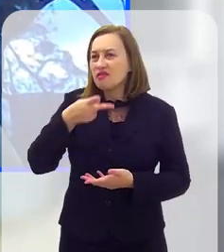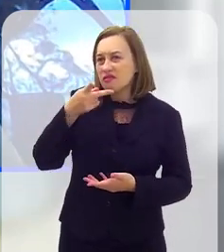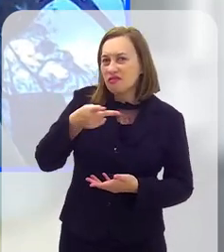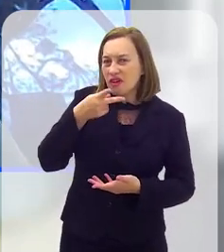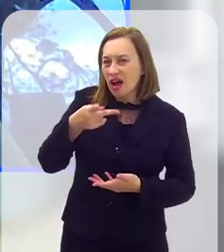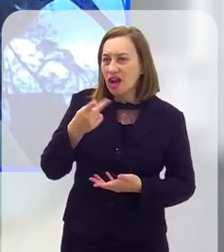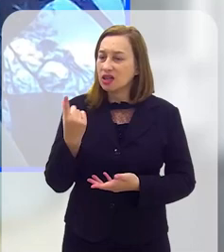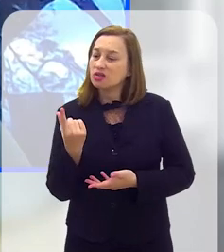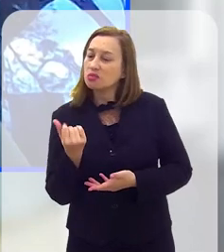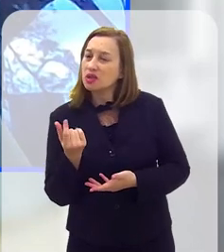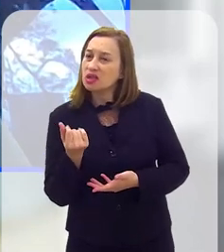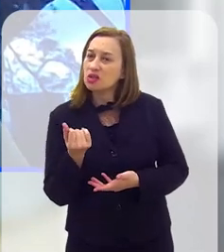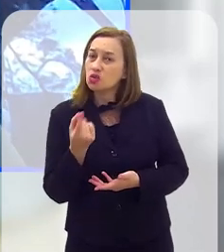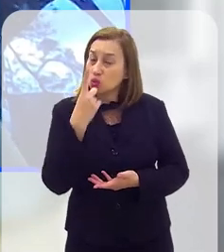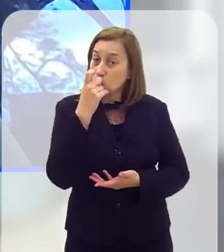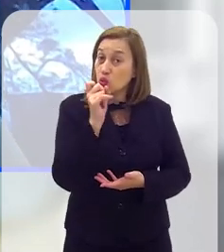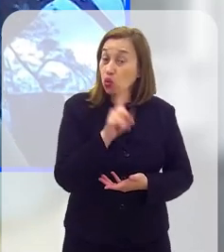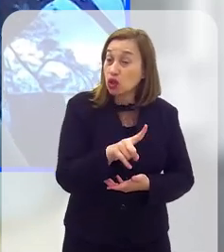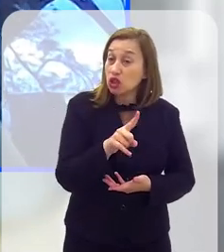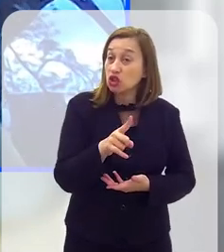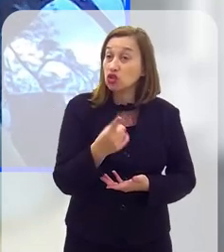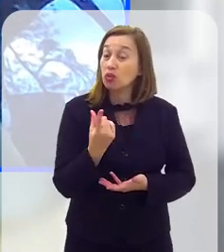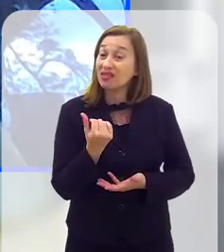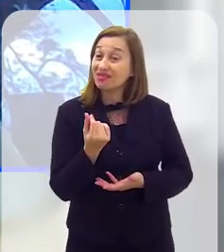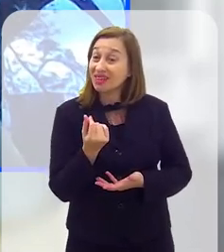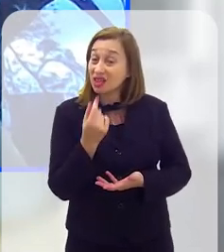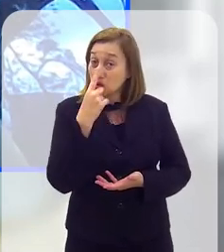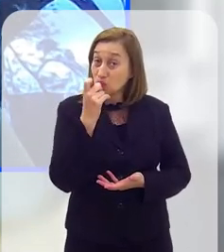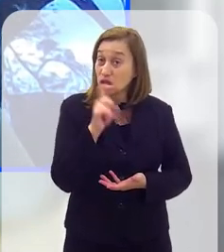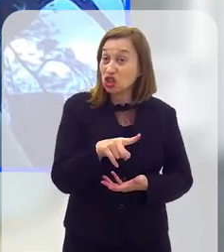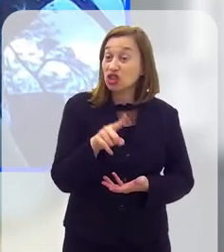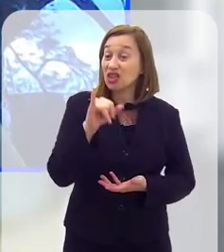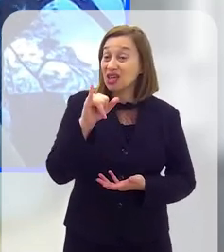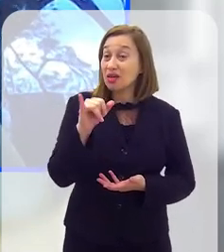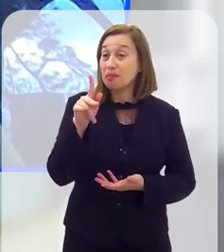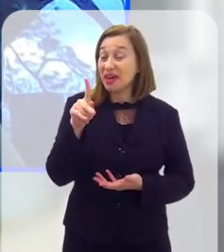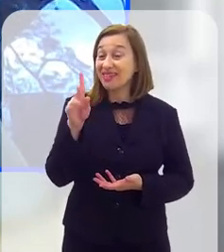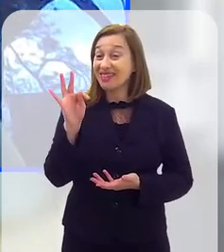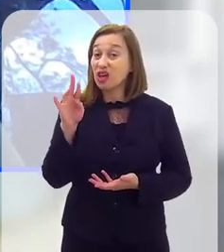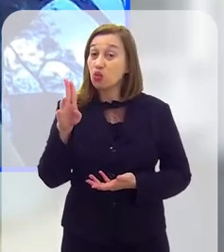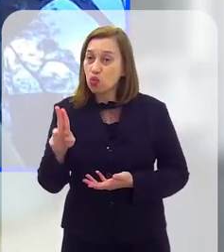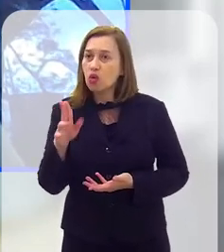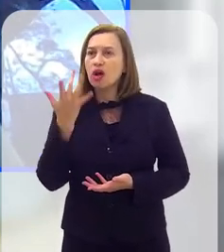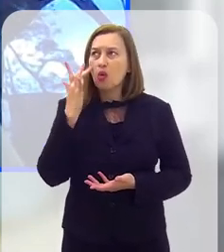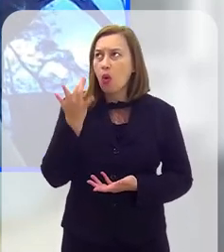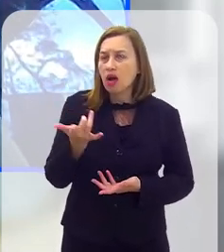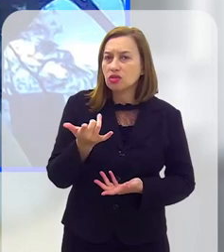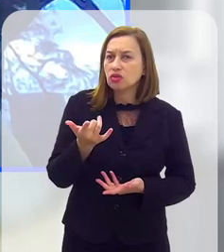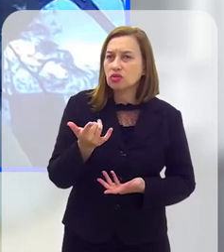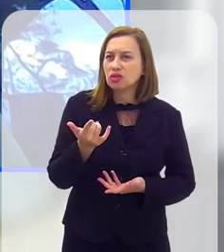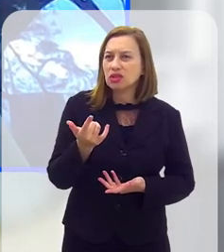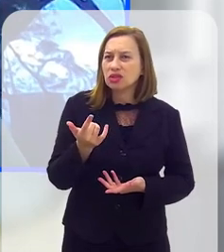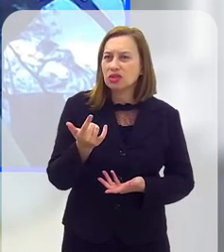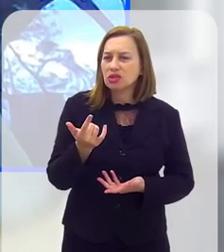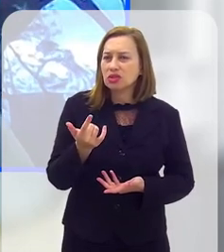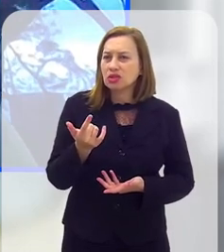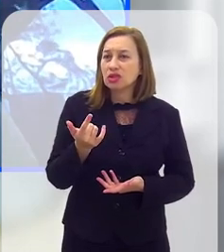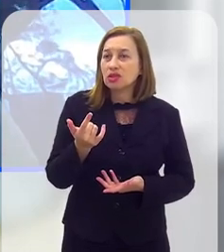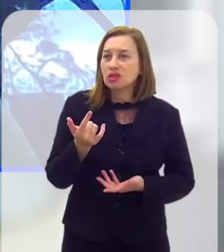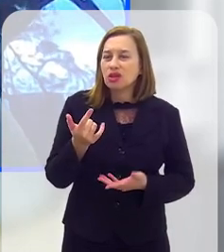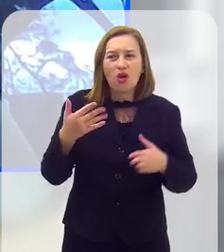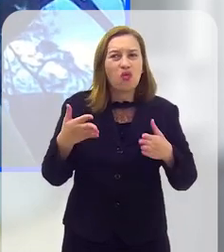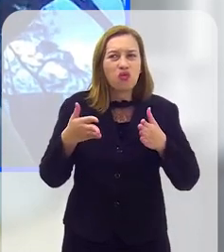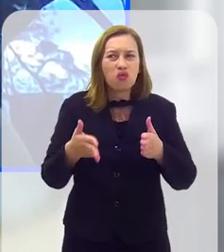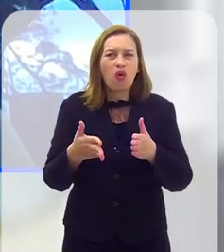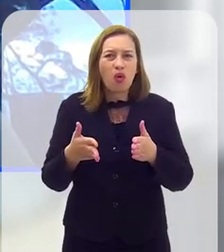trata sobre a questão da tarifação dos resíduos, como a taxa do lixo no IPTU. Eu acho que isso é um